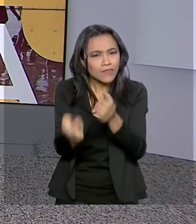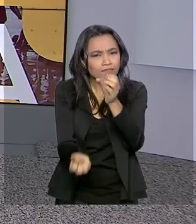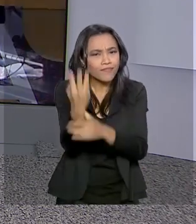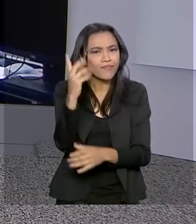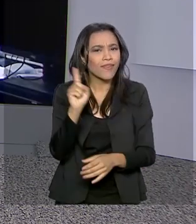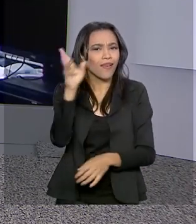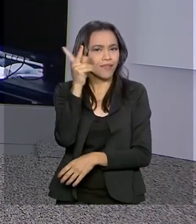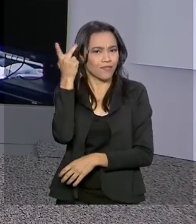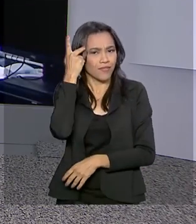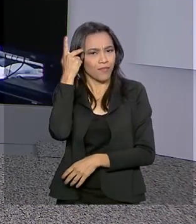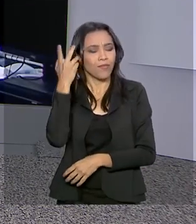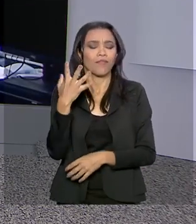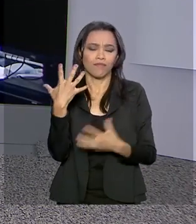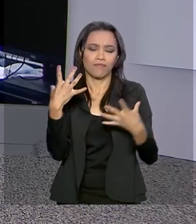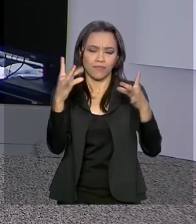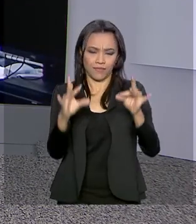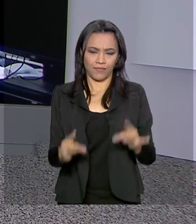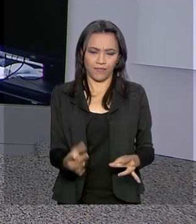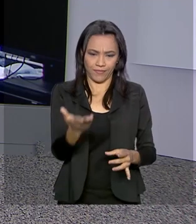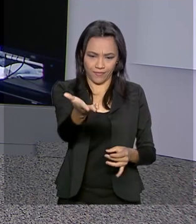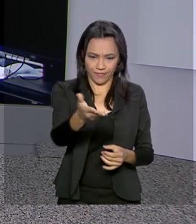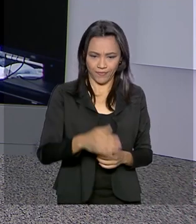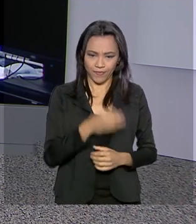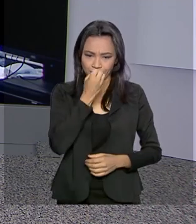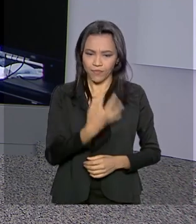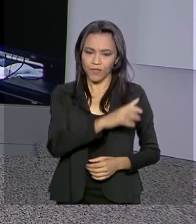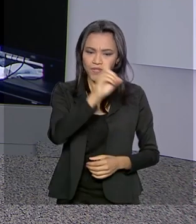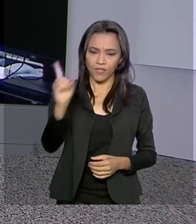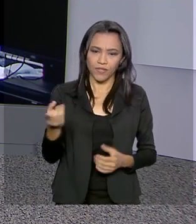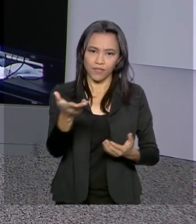Vamos então até lá saber os detalhes com o Ricardo Ferraz. Bom dia, Ricardo.